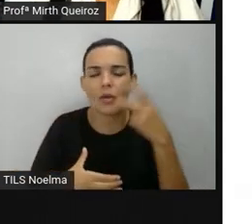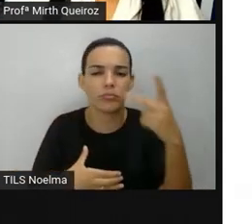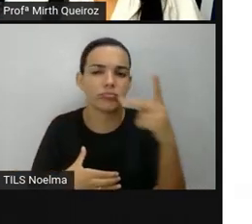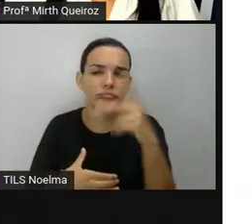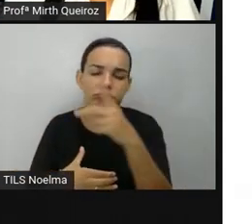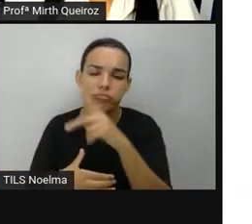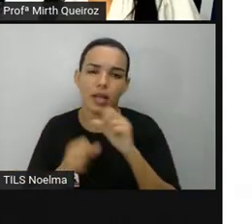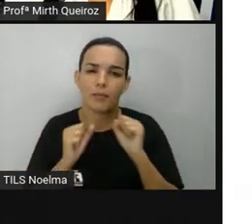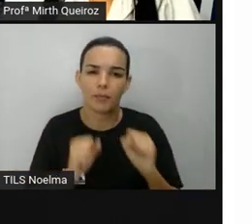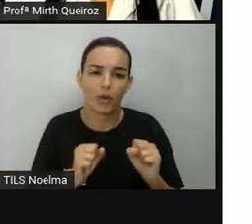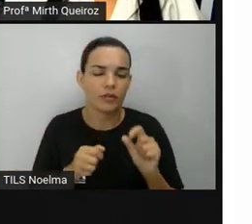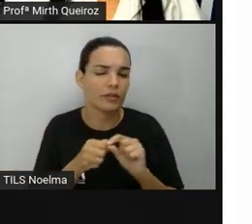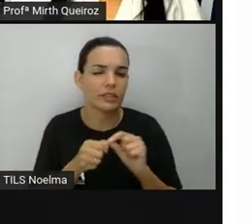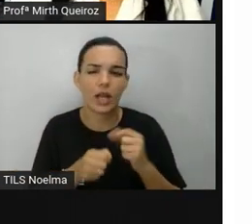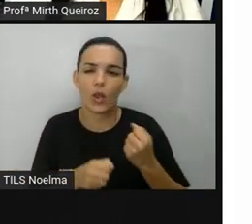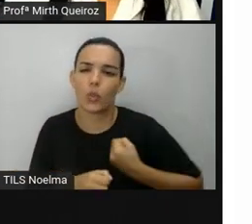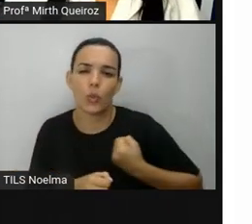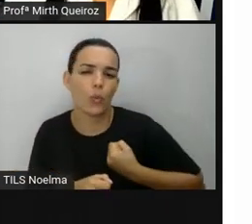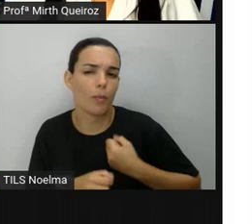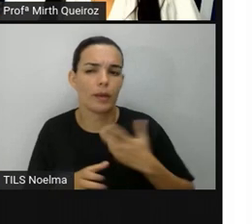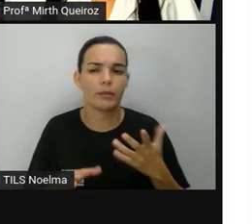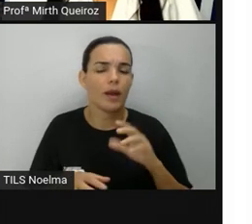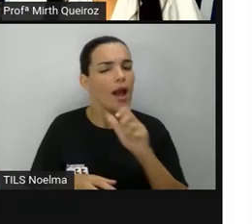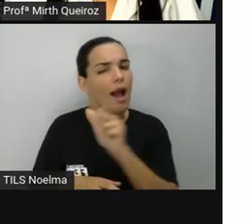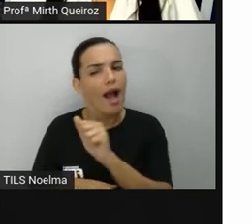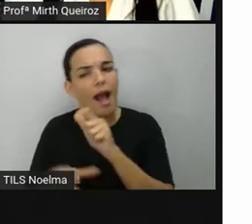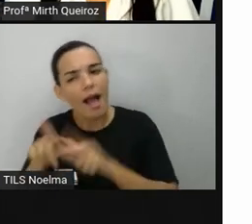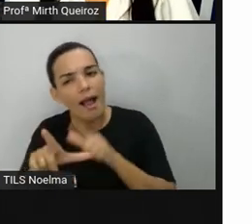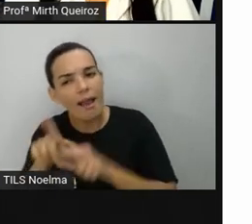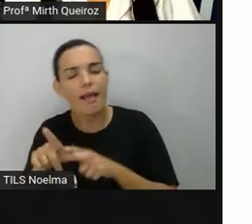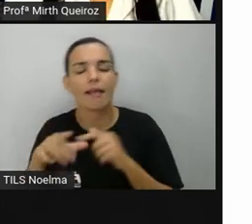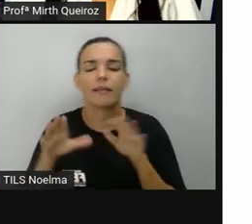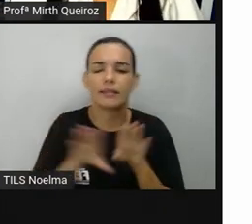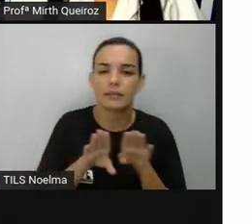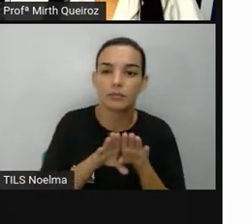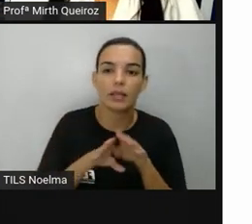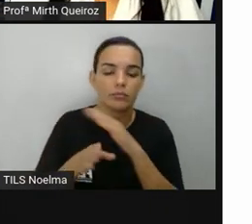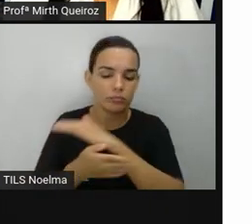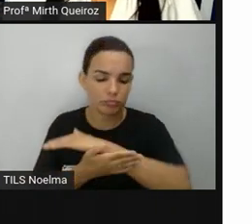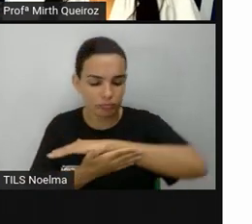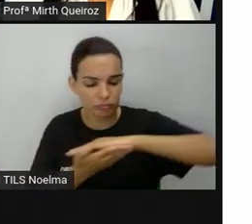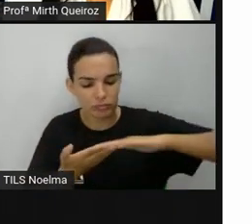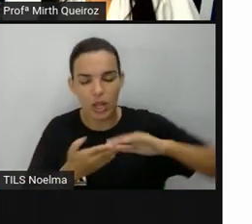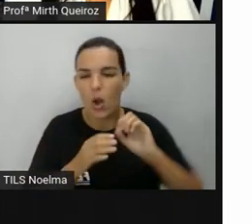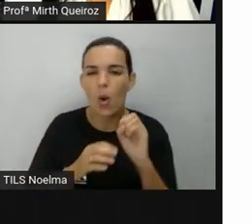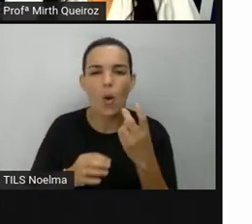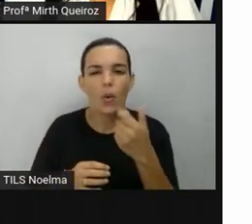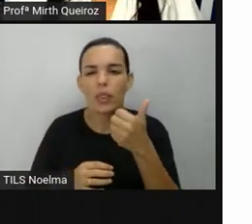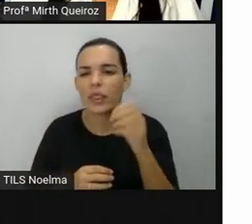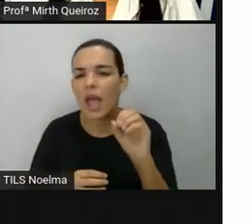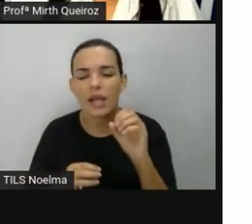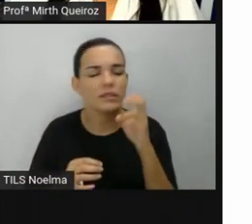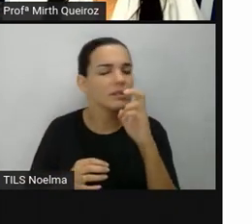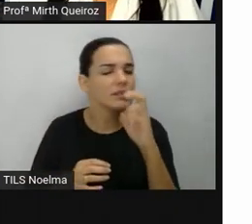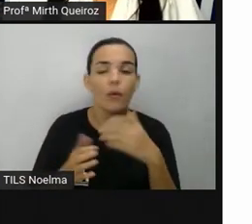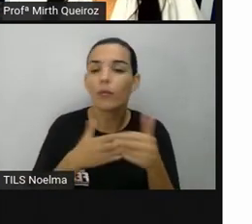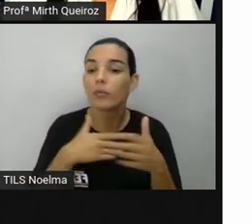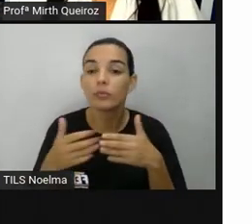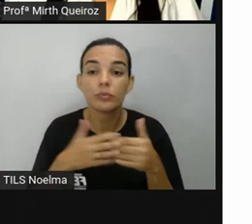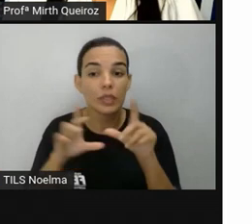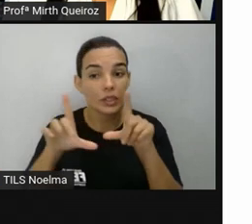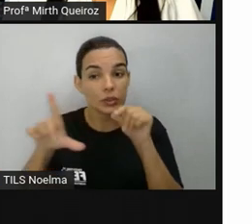enumerando de 1 a 15, né? E a outra coluna de letras também aí, de 15 colunas, ou de 10, ou a de 5.